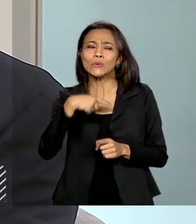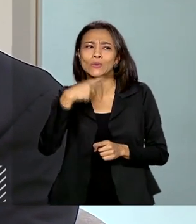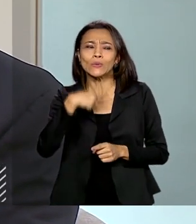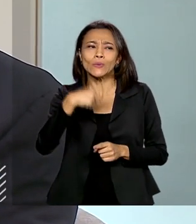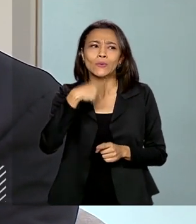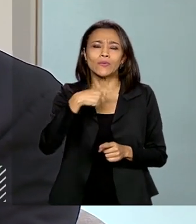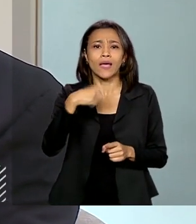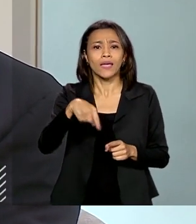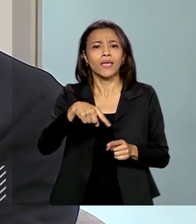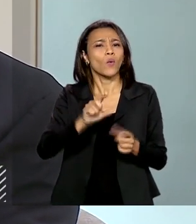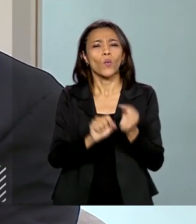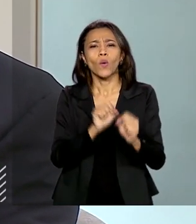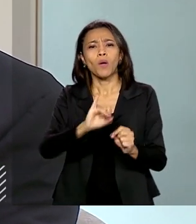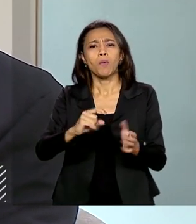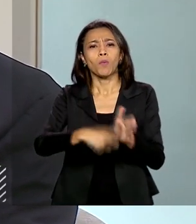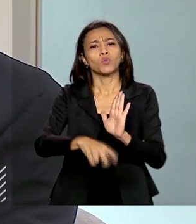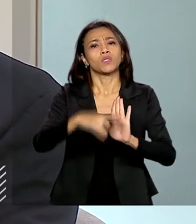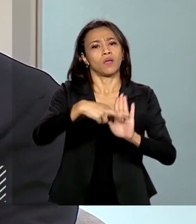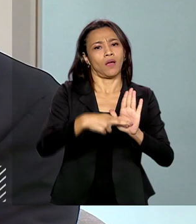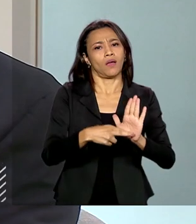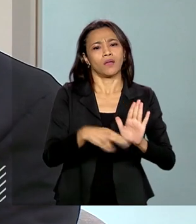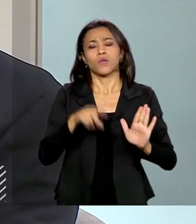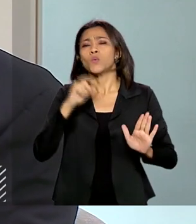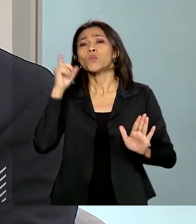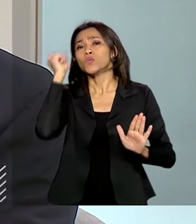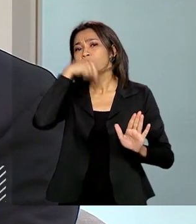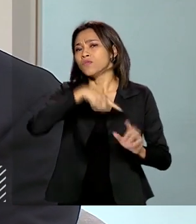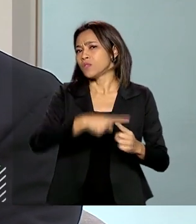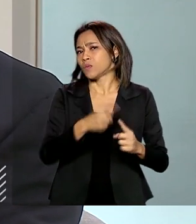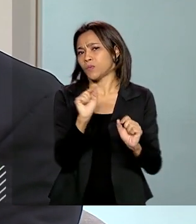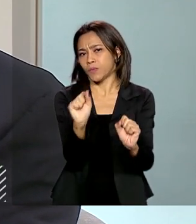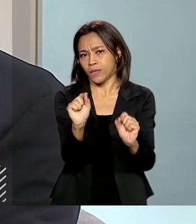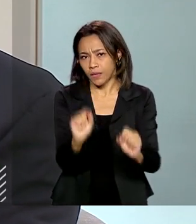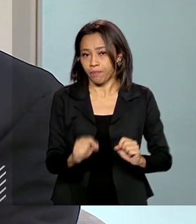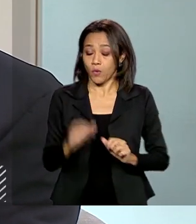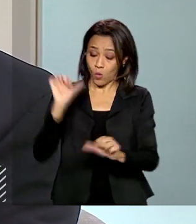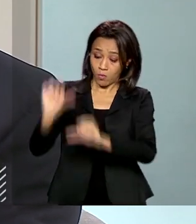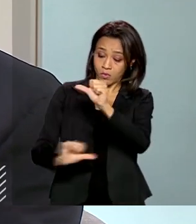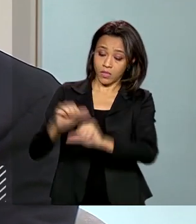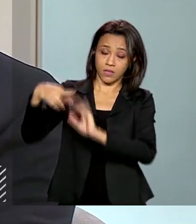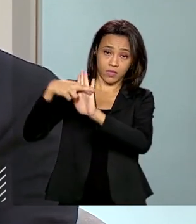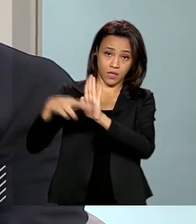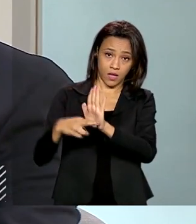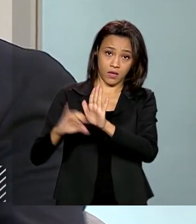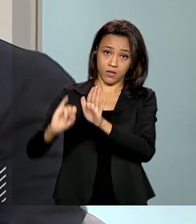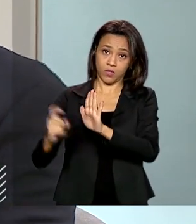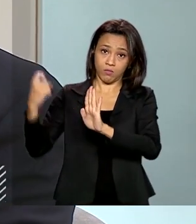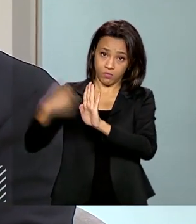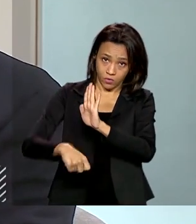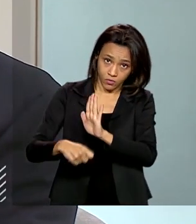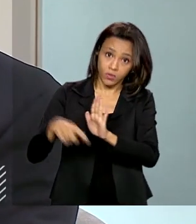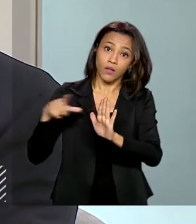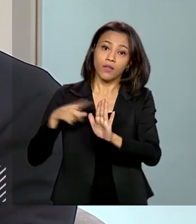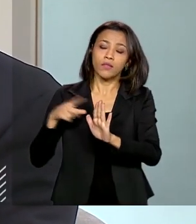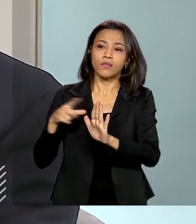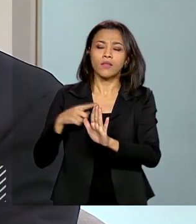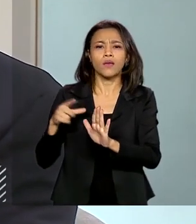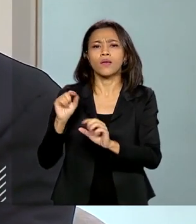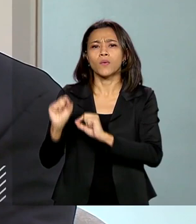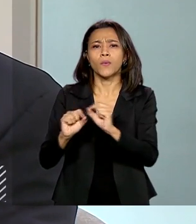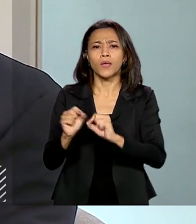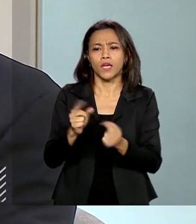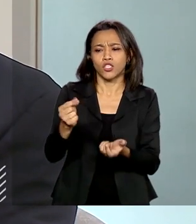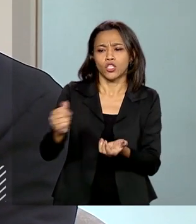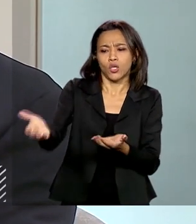arrecadação dessa reforma tributária. Qual que a dificuldade? Como a reforma tributária, a gente tem muitas inter-relações entre os tributos, entre